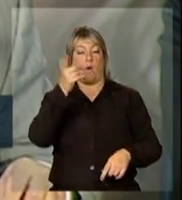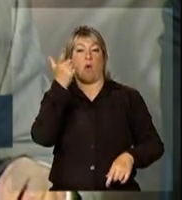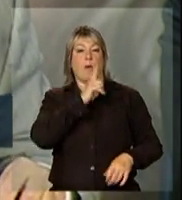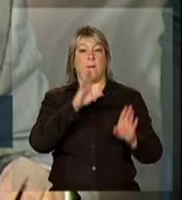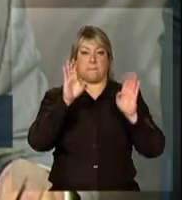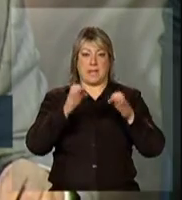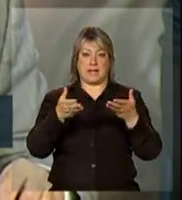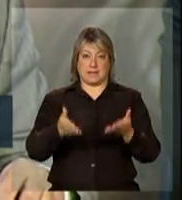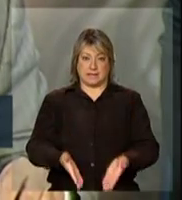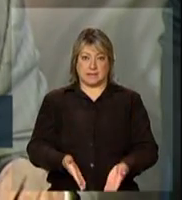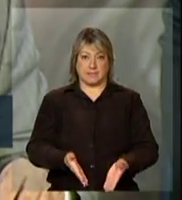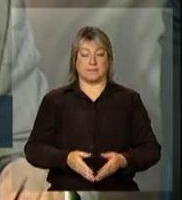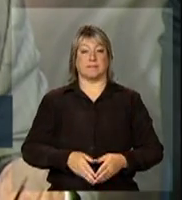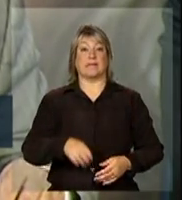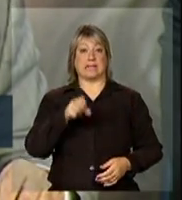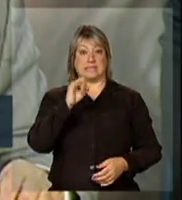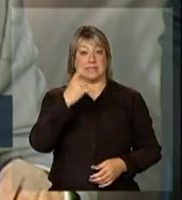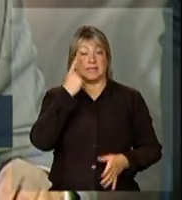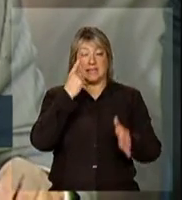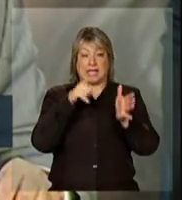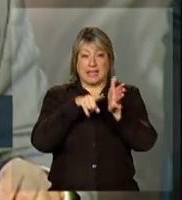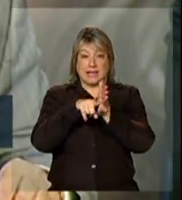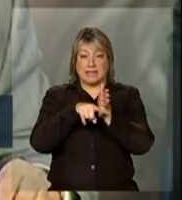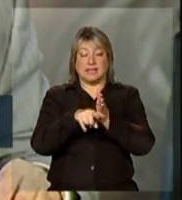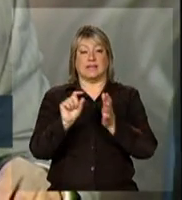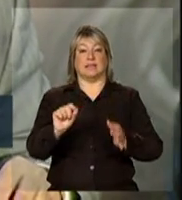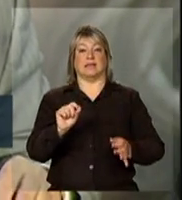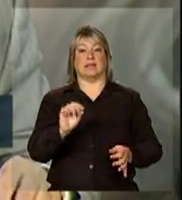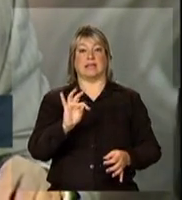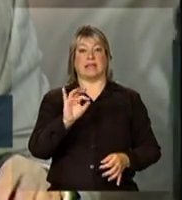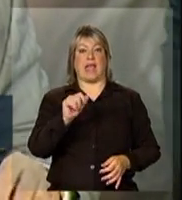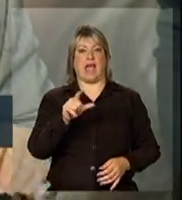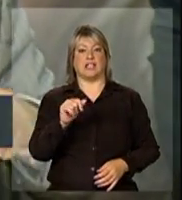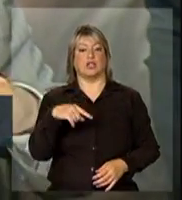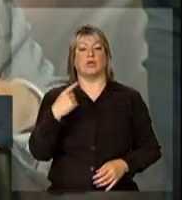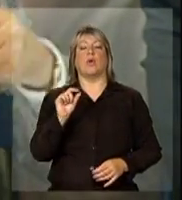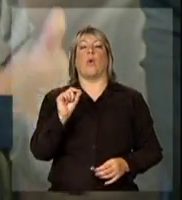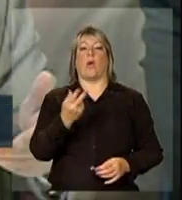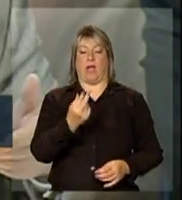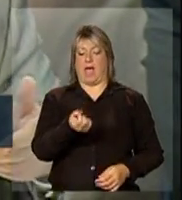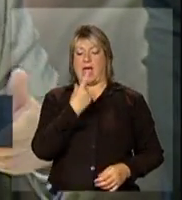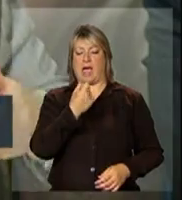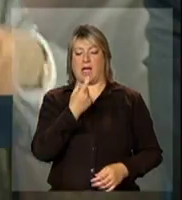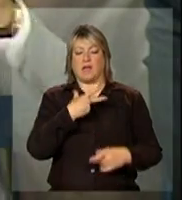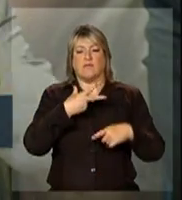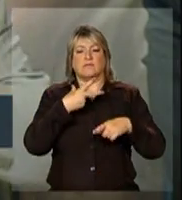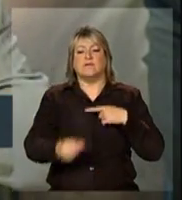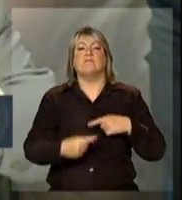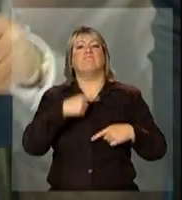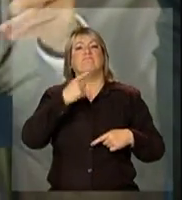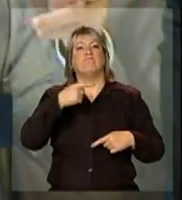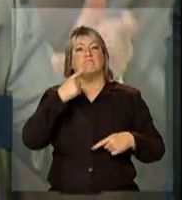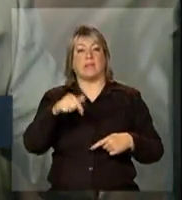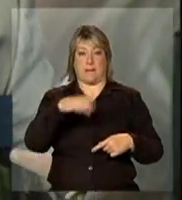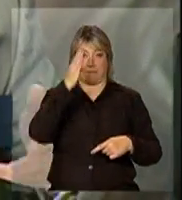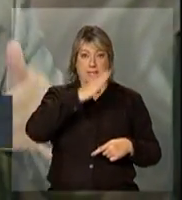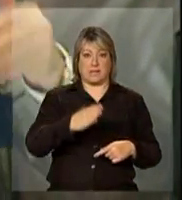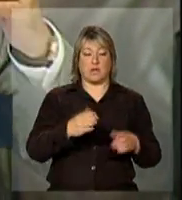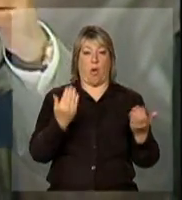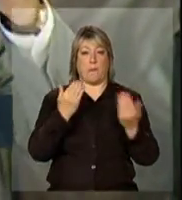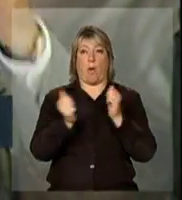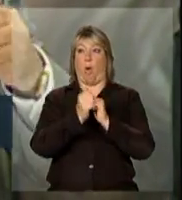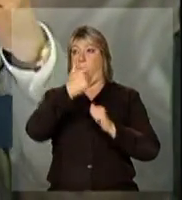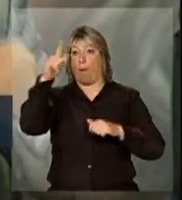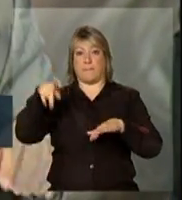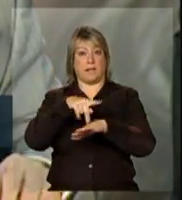perspectiva. E se analisar a taxa de resistência a medicamentos do Brasil e outros países, nós